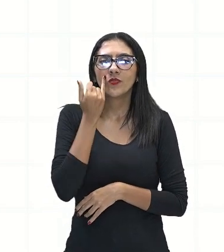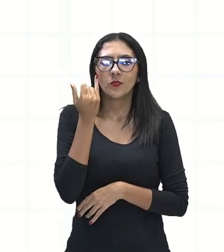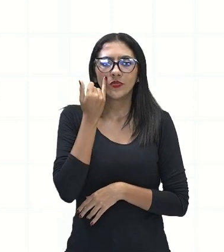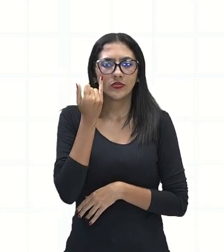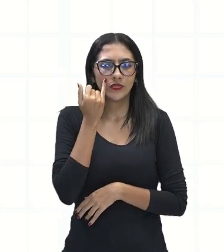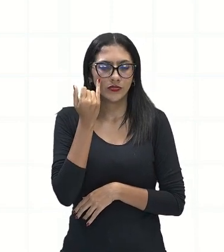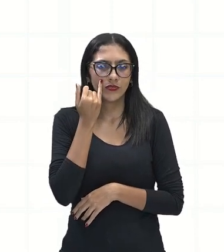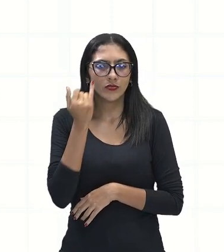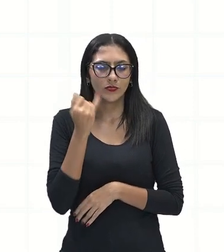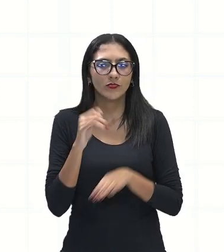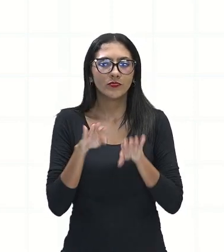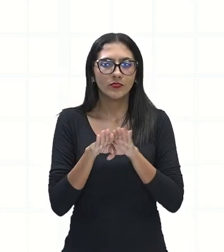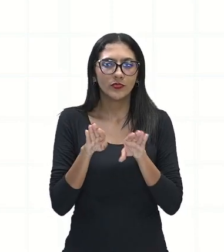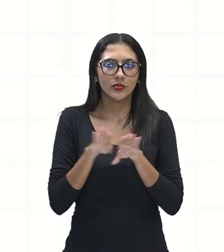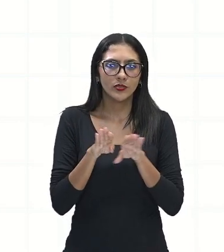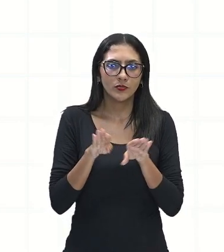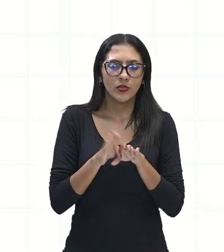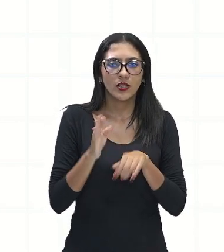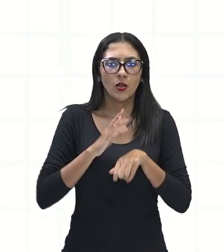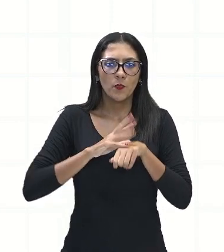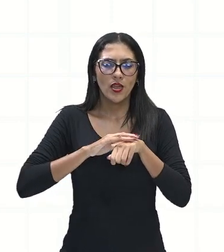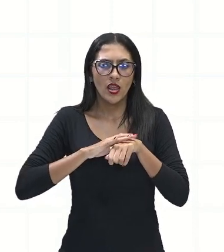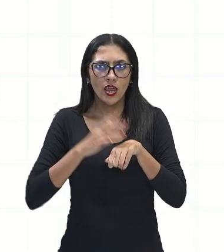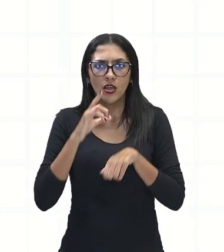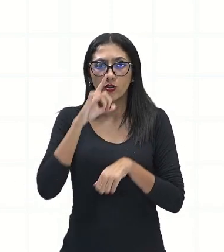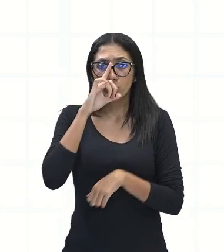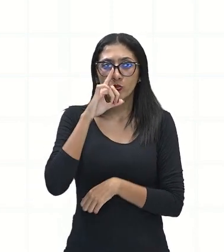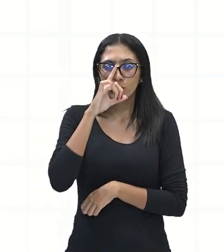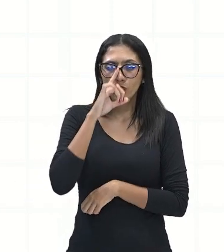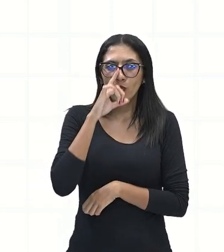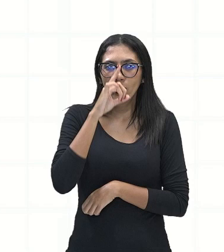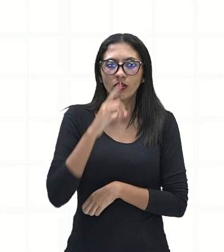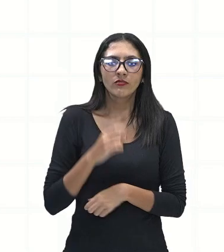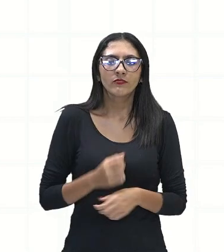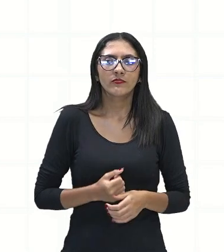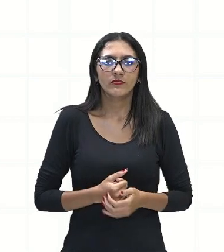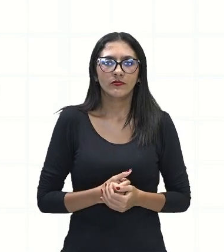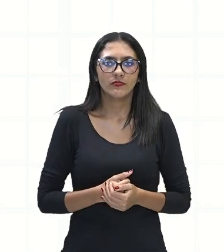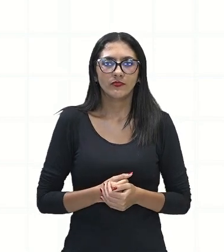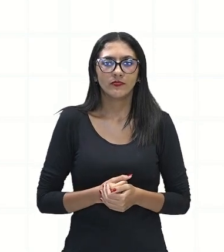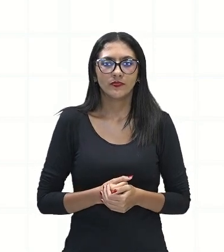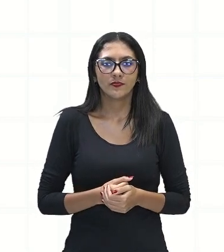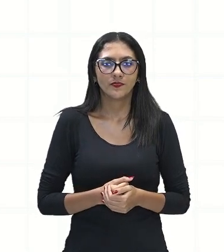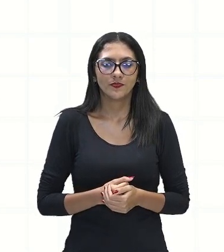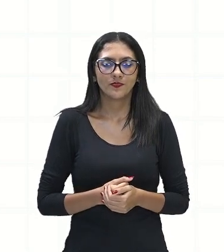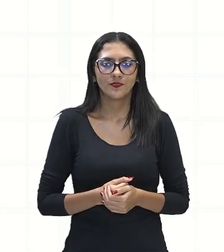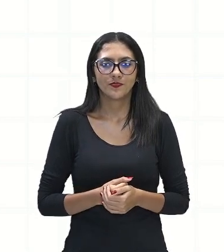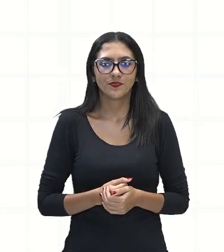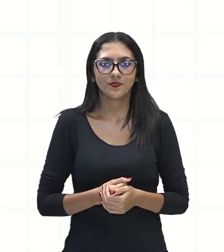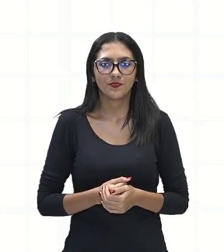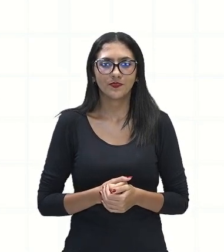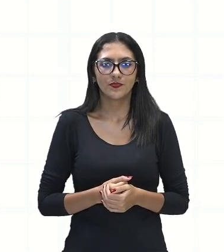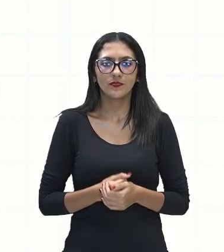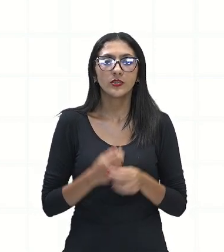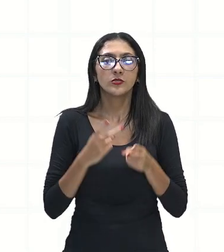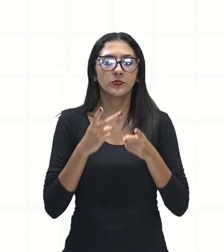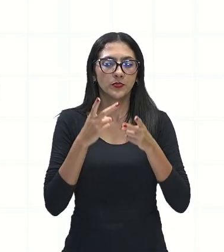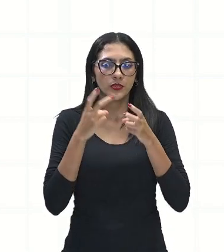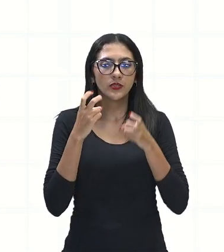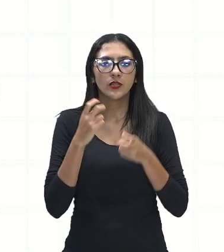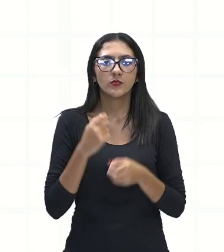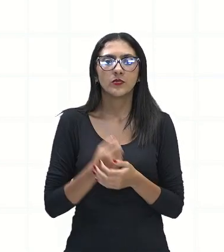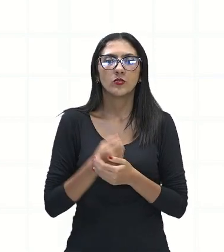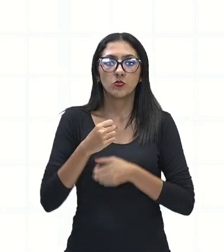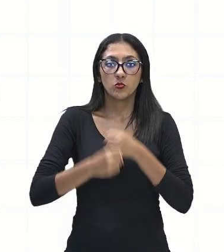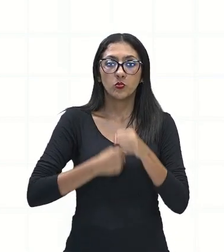respeito, né? Dos agravos dessas notificações. Observe que aqui, em 2023,